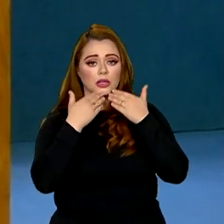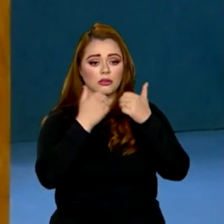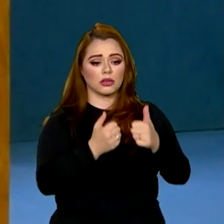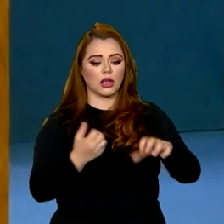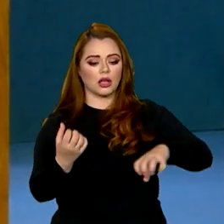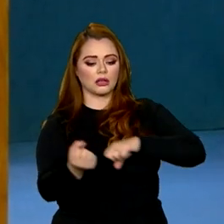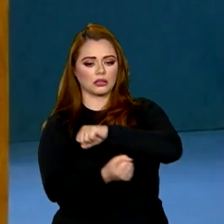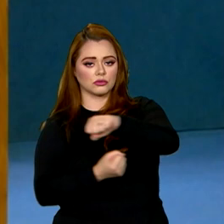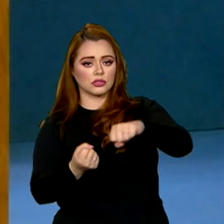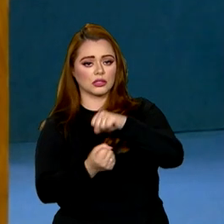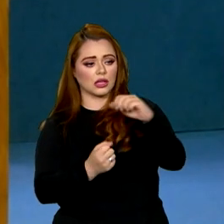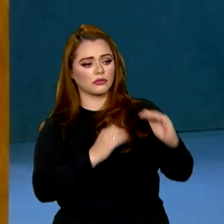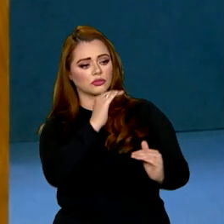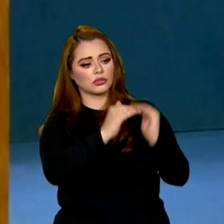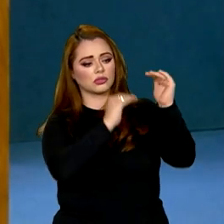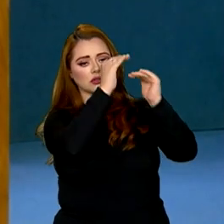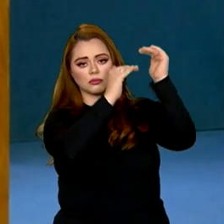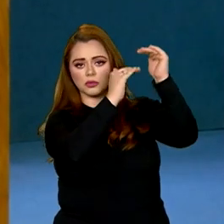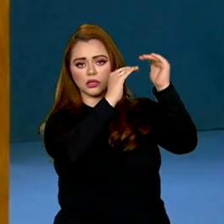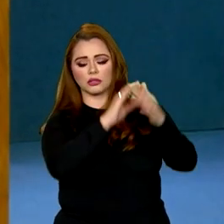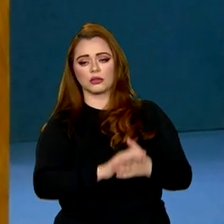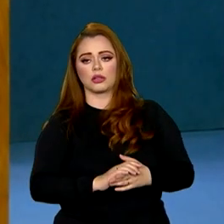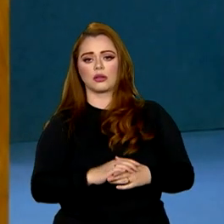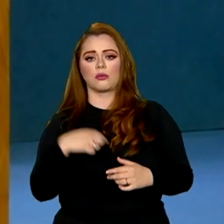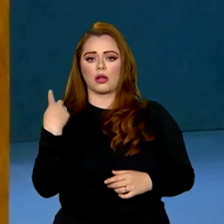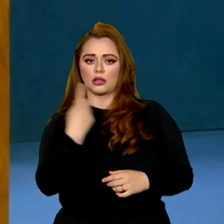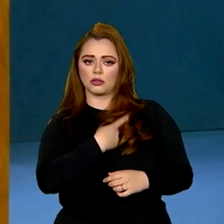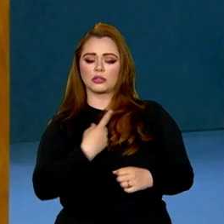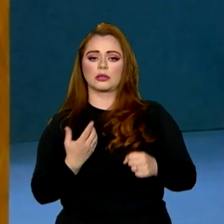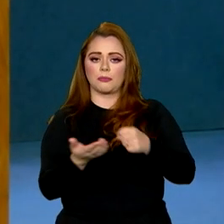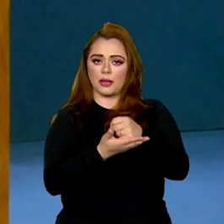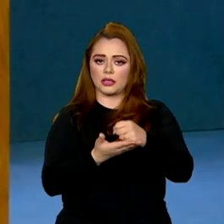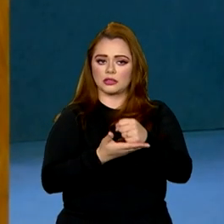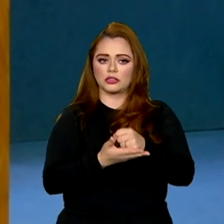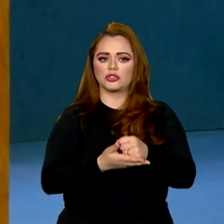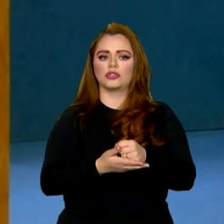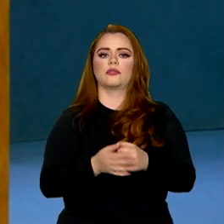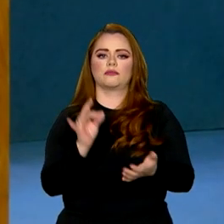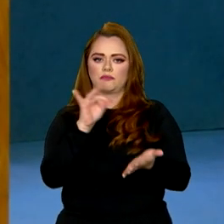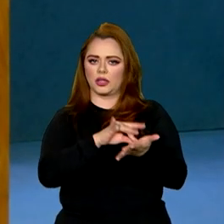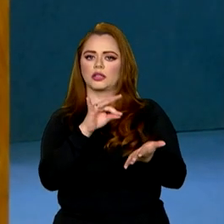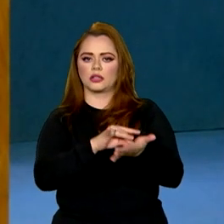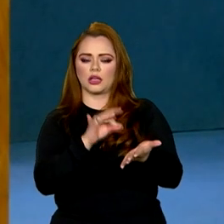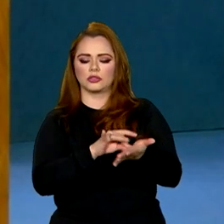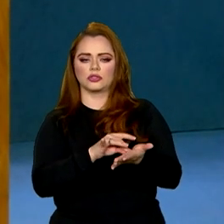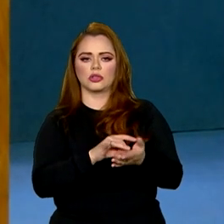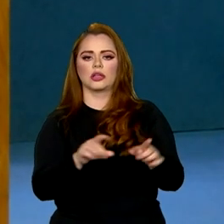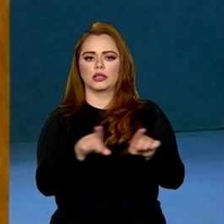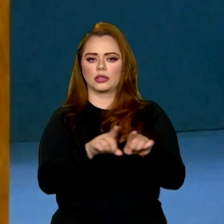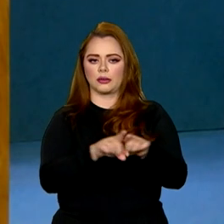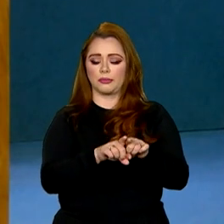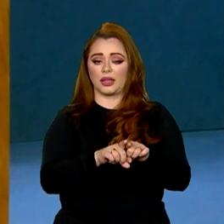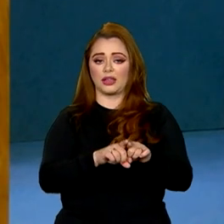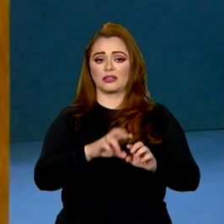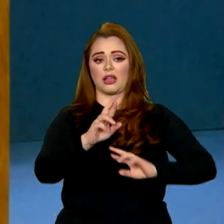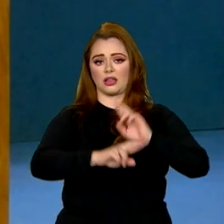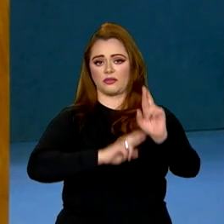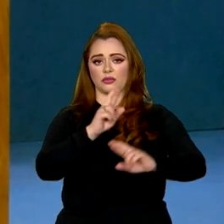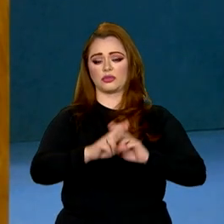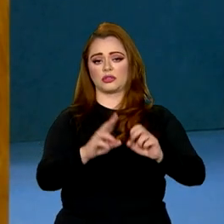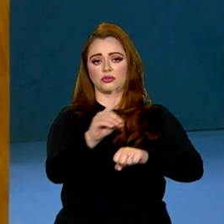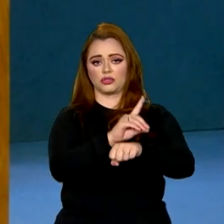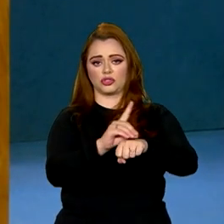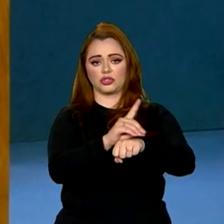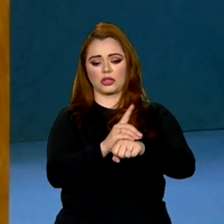sustentável com base nas nossas realidades e prioridades à luz da revolução digital e da transição